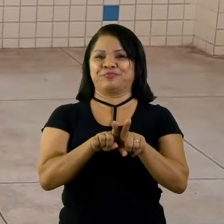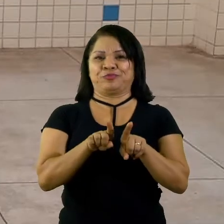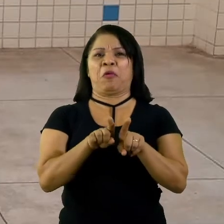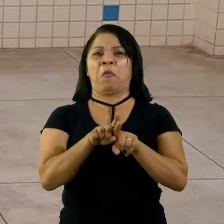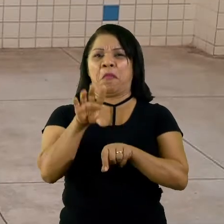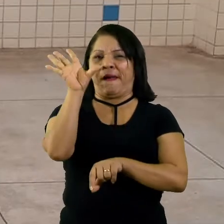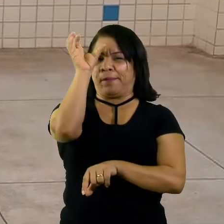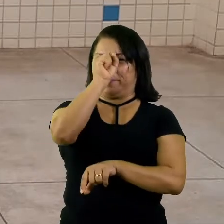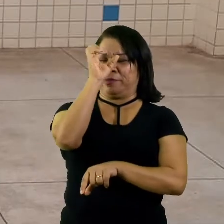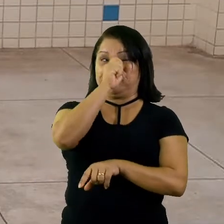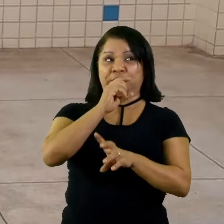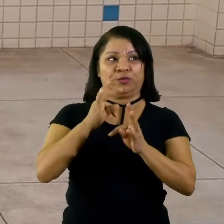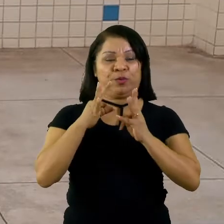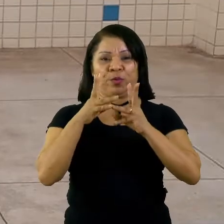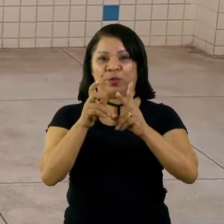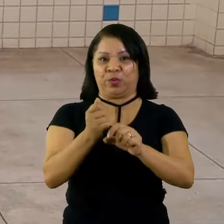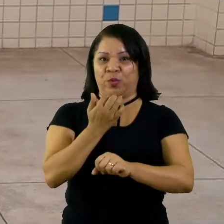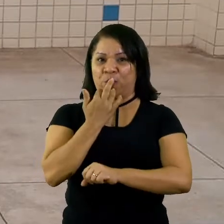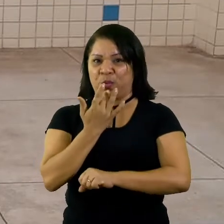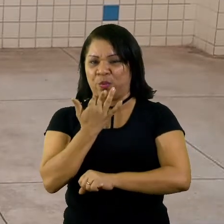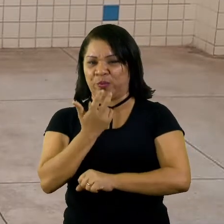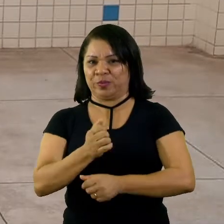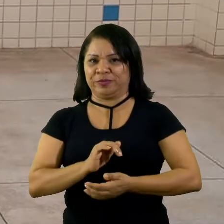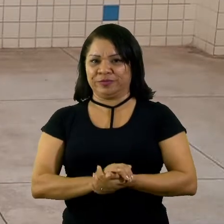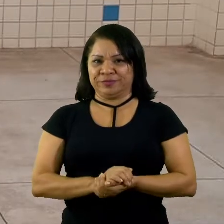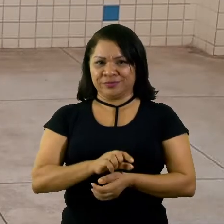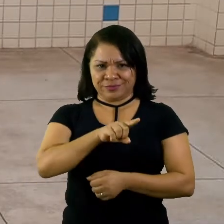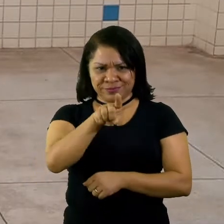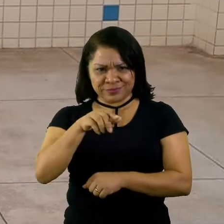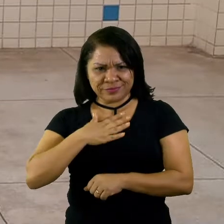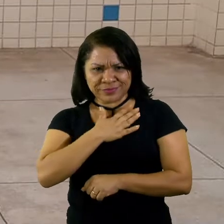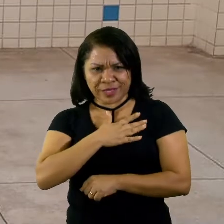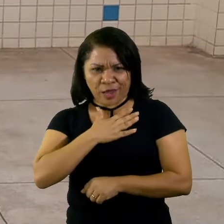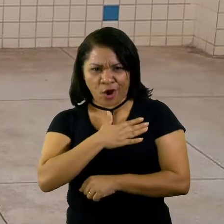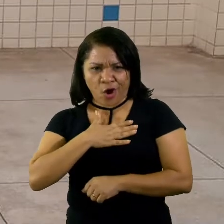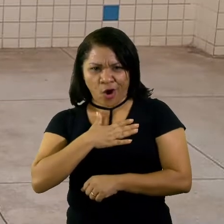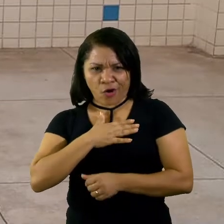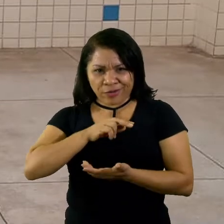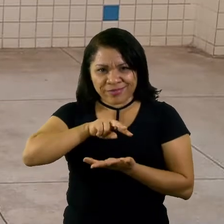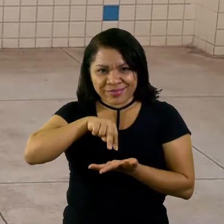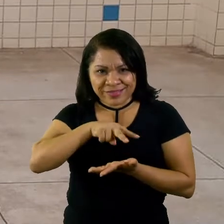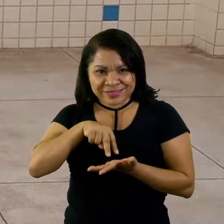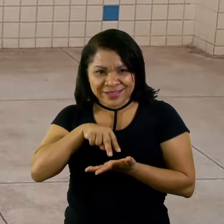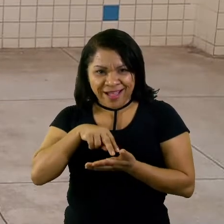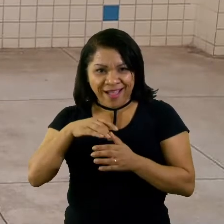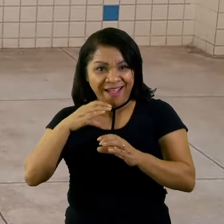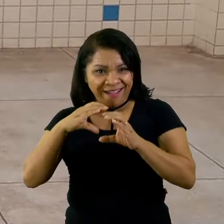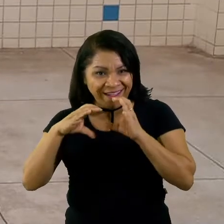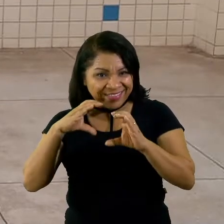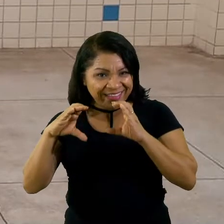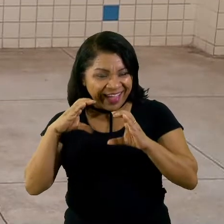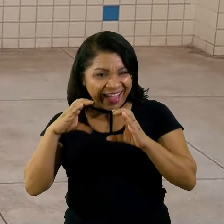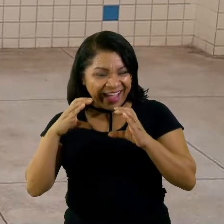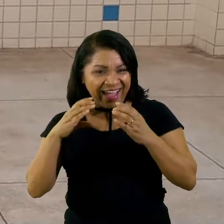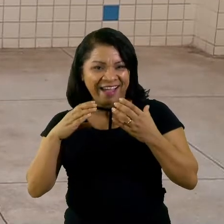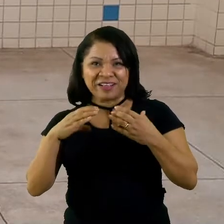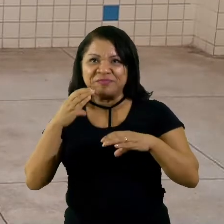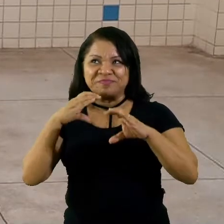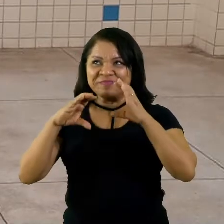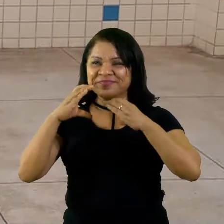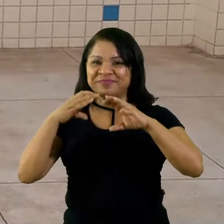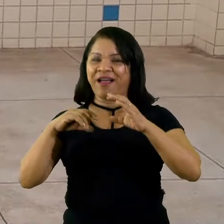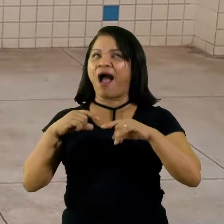as cores. E quem gosta de dançar? Vocês gostam de dançar? Ih, eu adoro